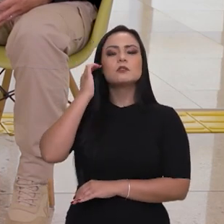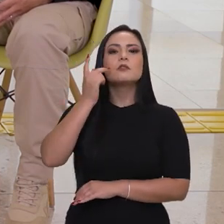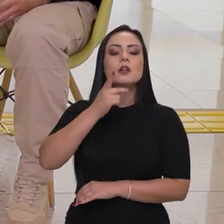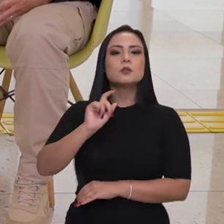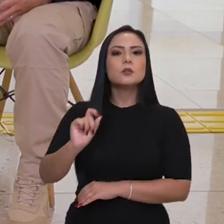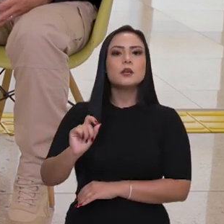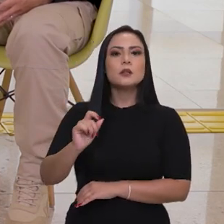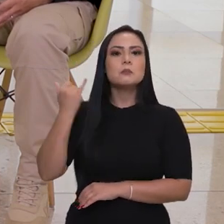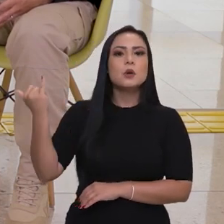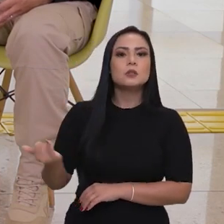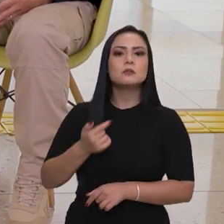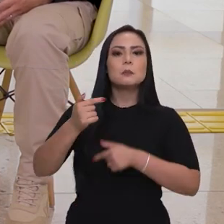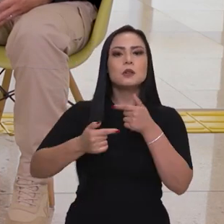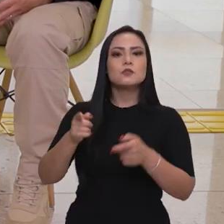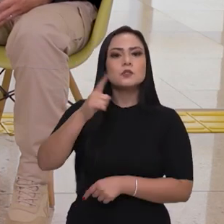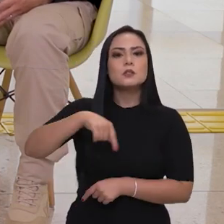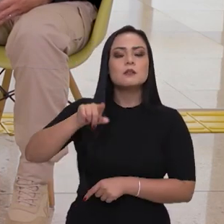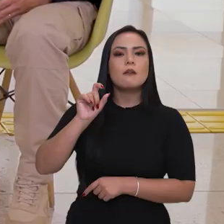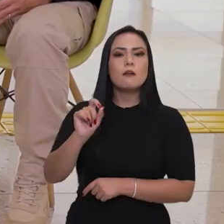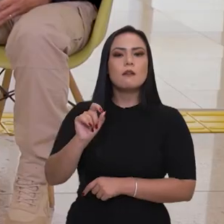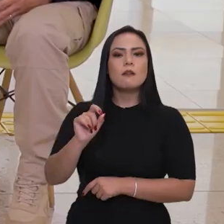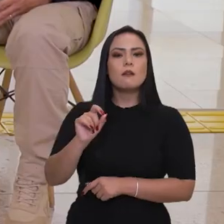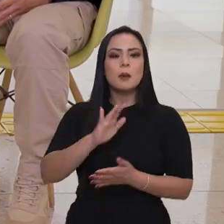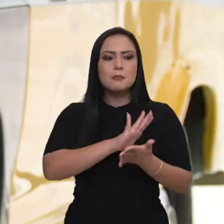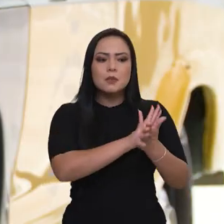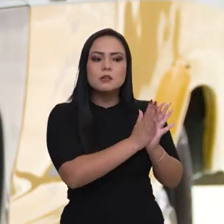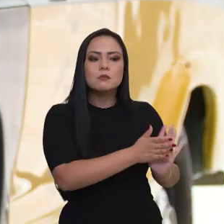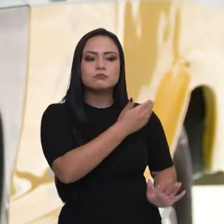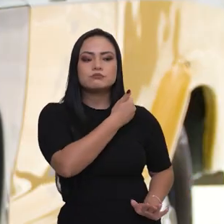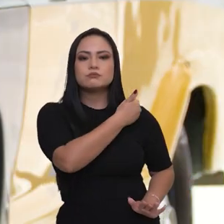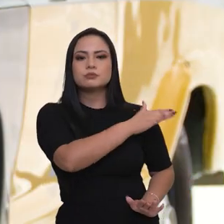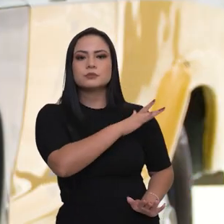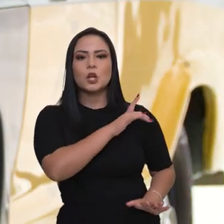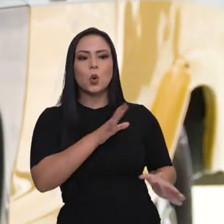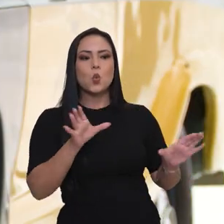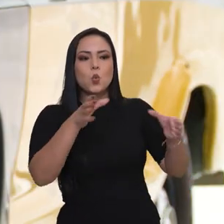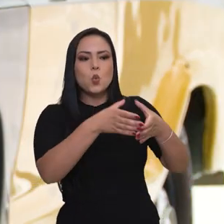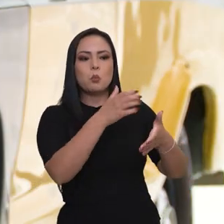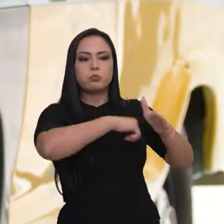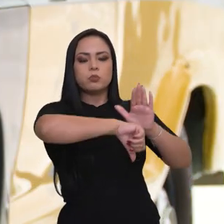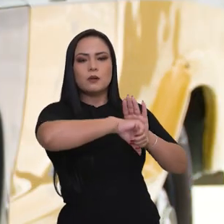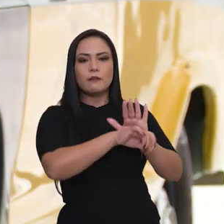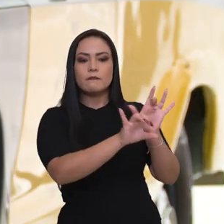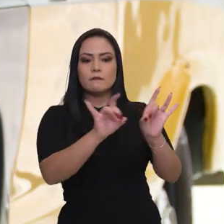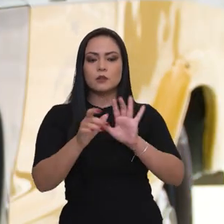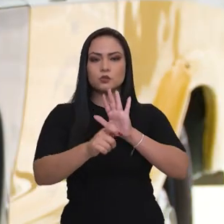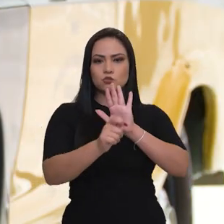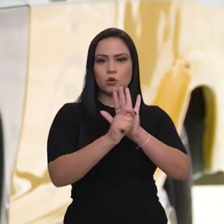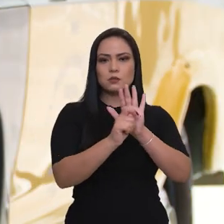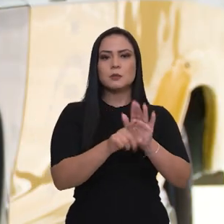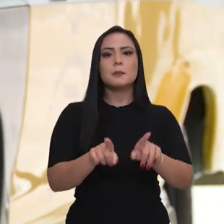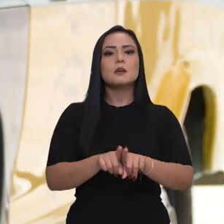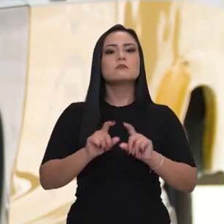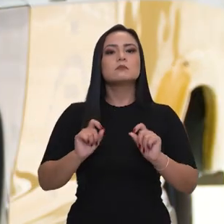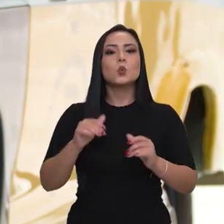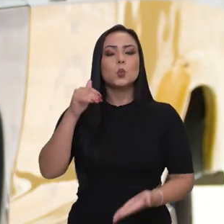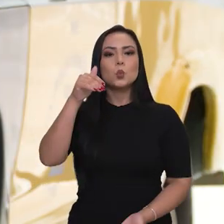a gente toca num ponto muito importante do trabalho de vocês, que é a repressão ao contrabando e ao tráfico de drogas.